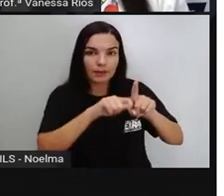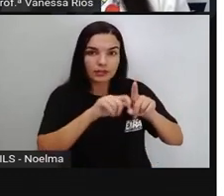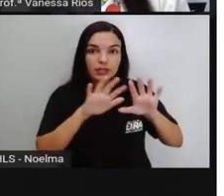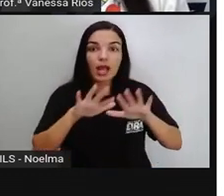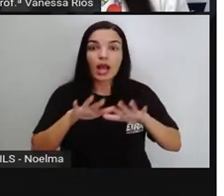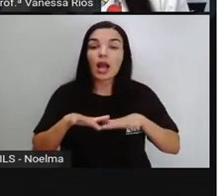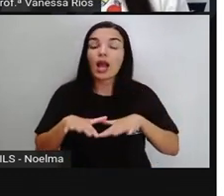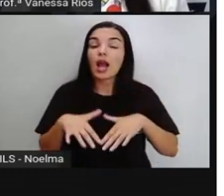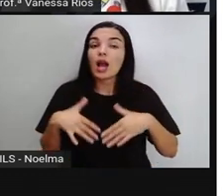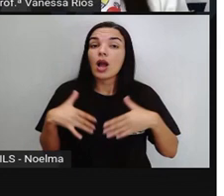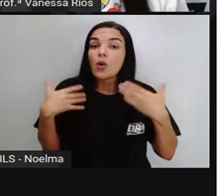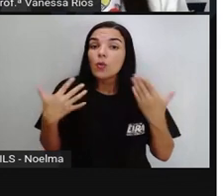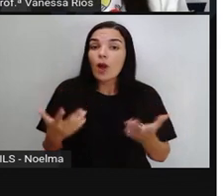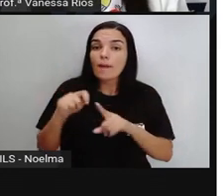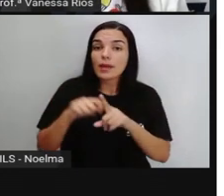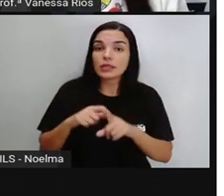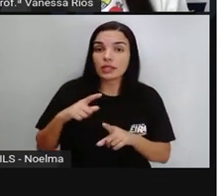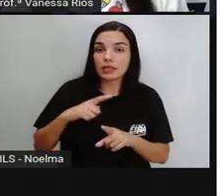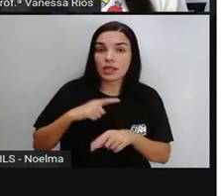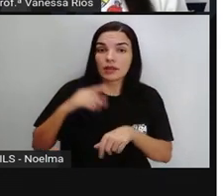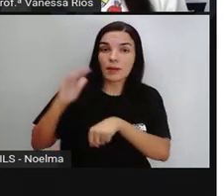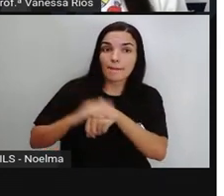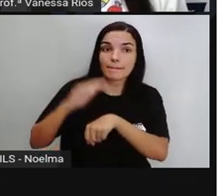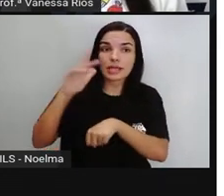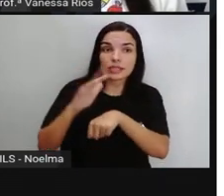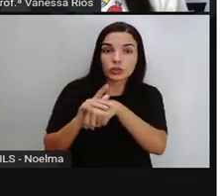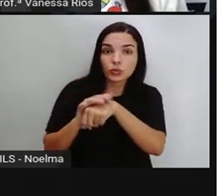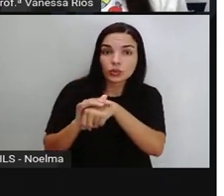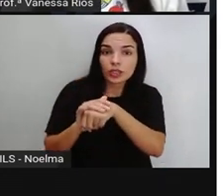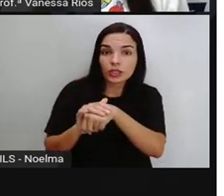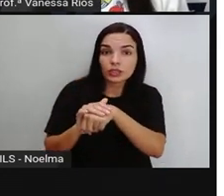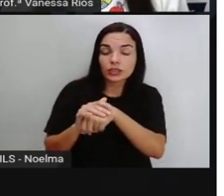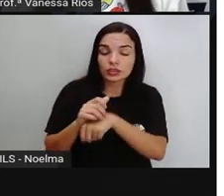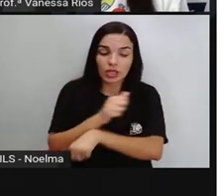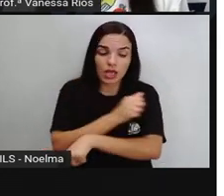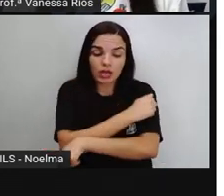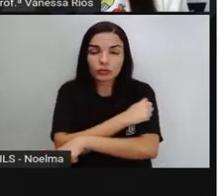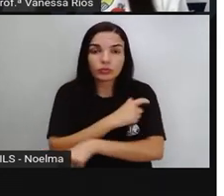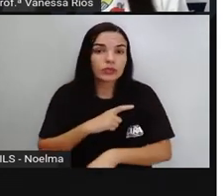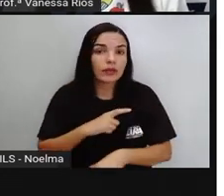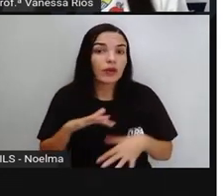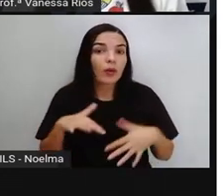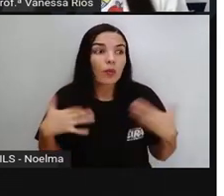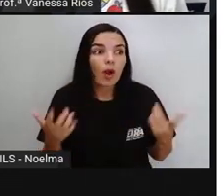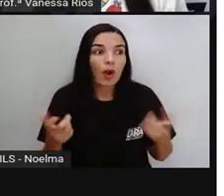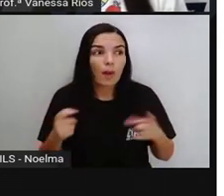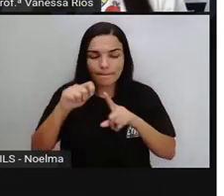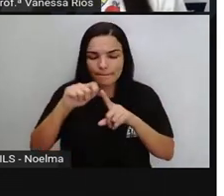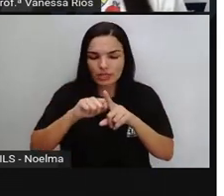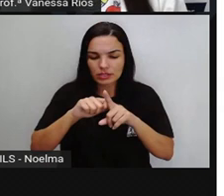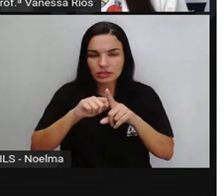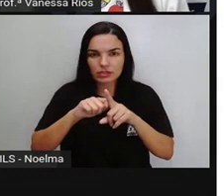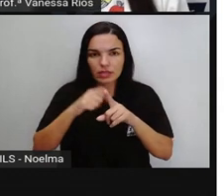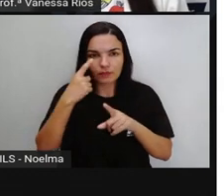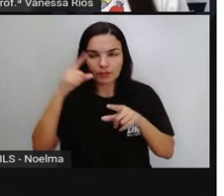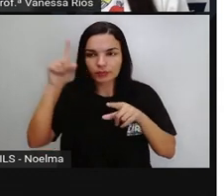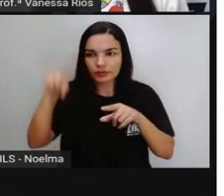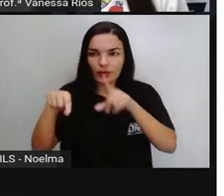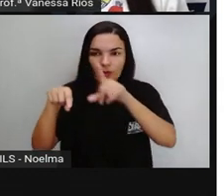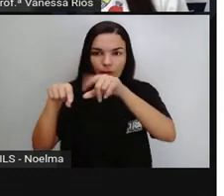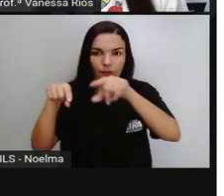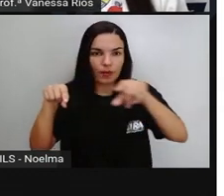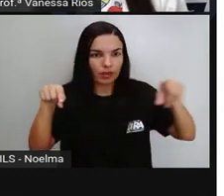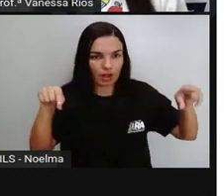tem uma pergunta, qual mês teve mais estudantes doentes? Olha só o gráfico. A gente